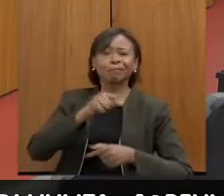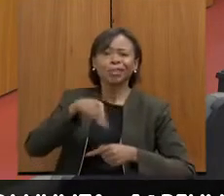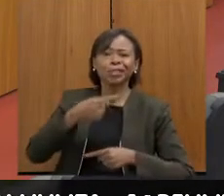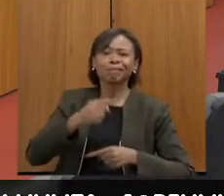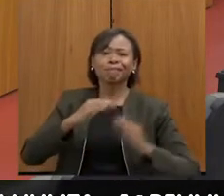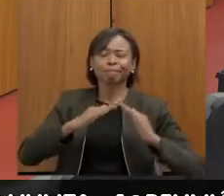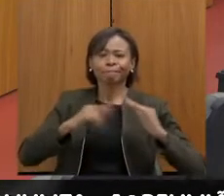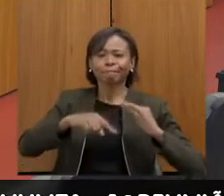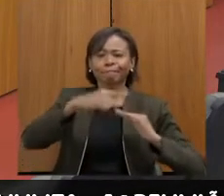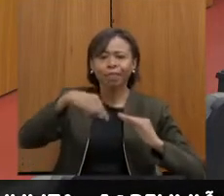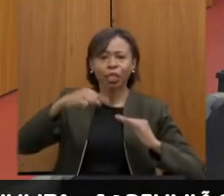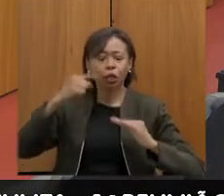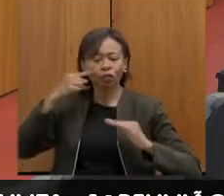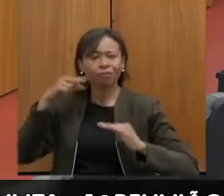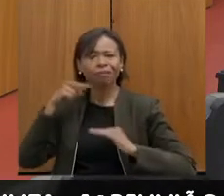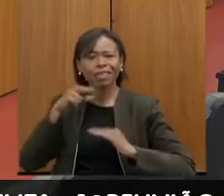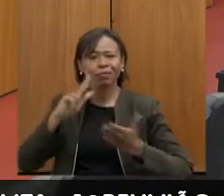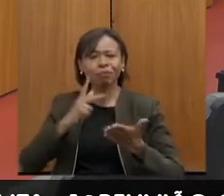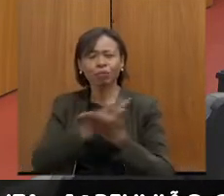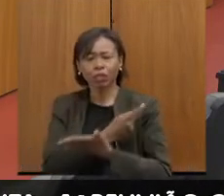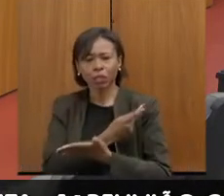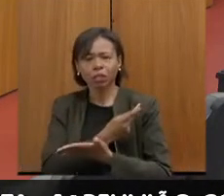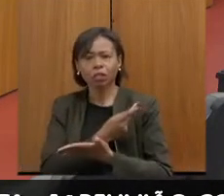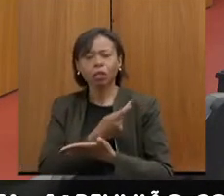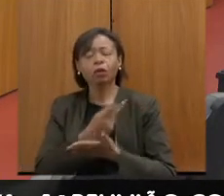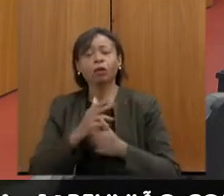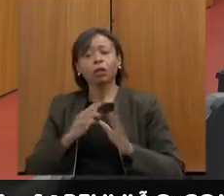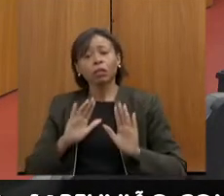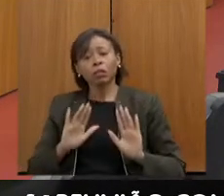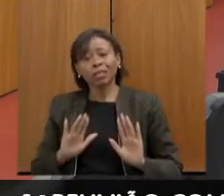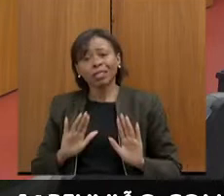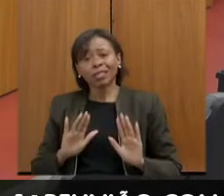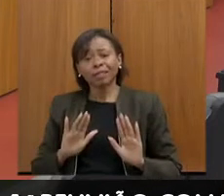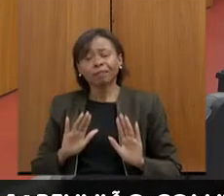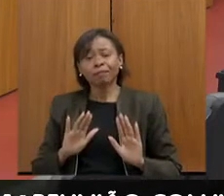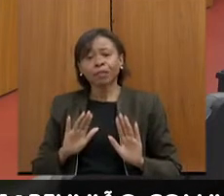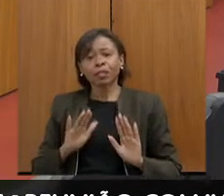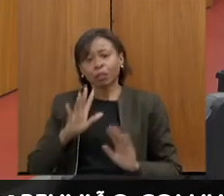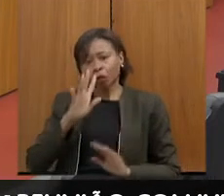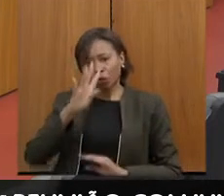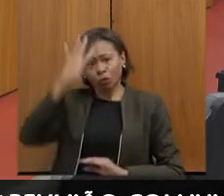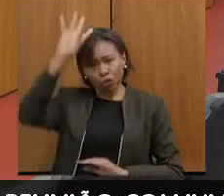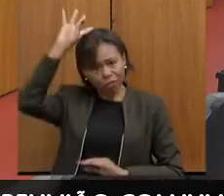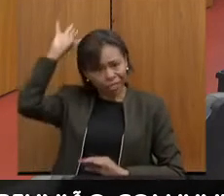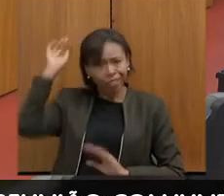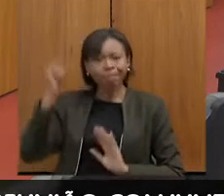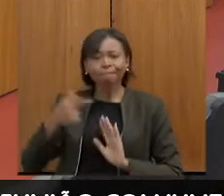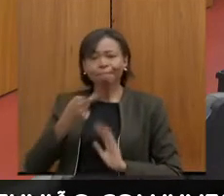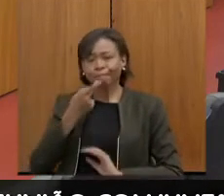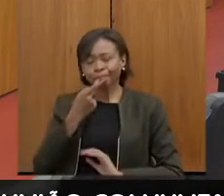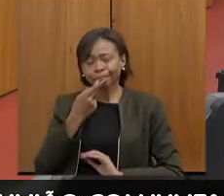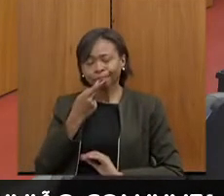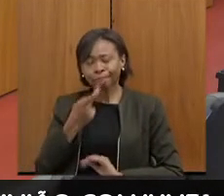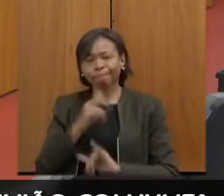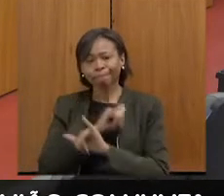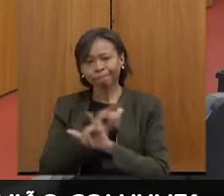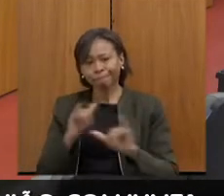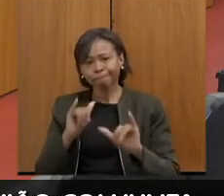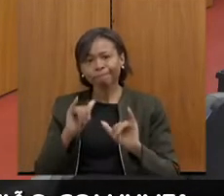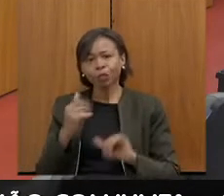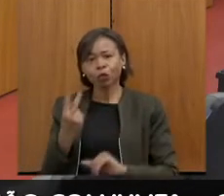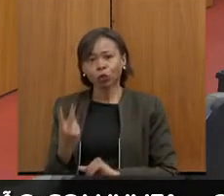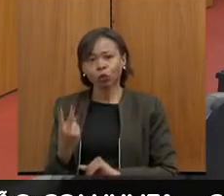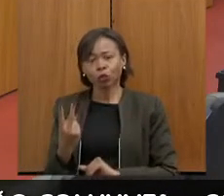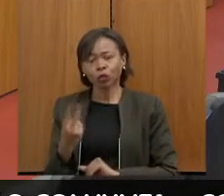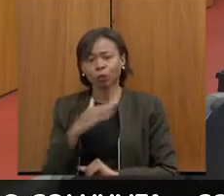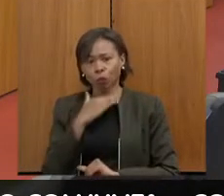Casa poder verificar como estava a situação e pela nota dos bombeiros aqui informaram que foram duas vítimas justamente por essa